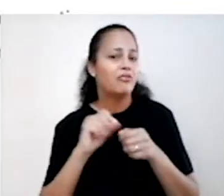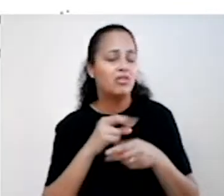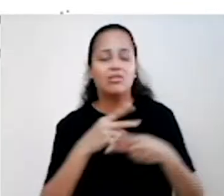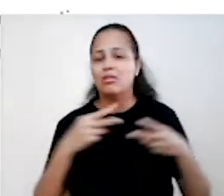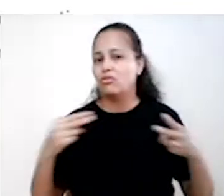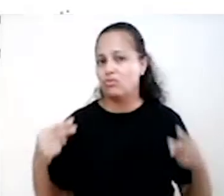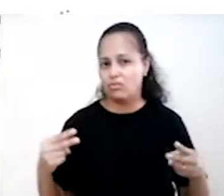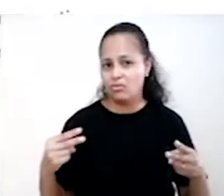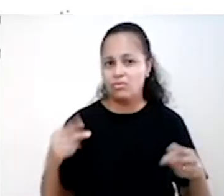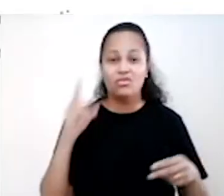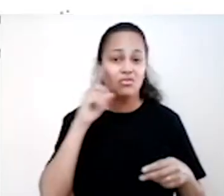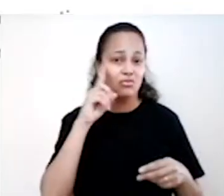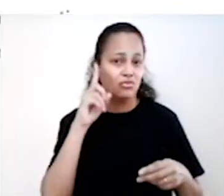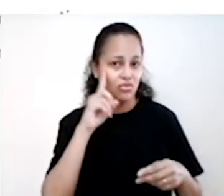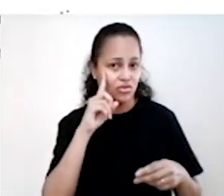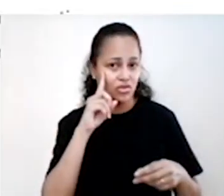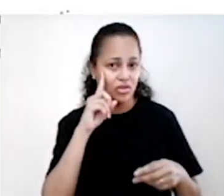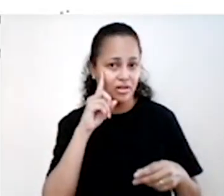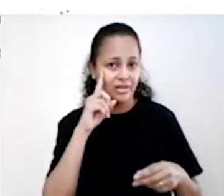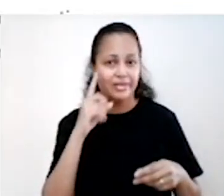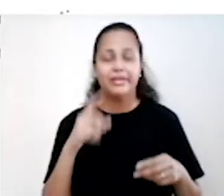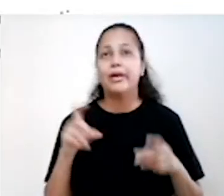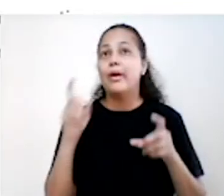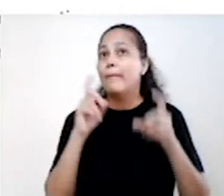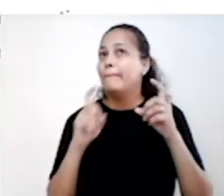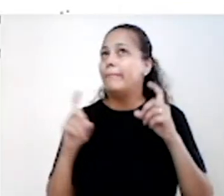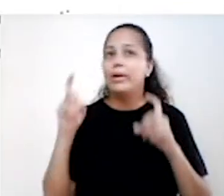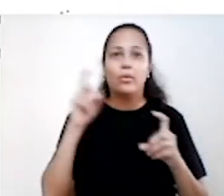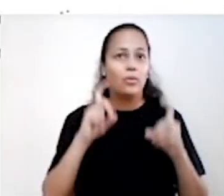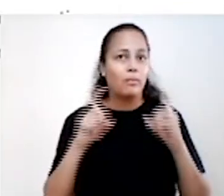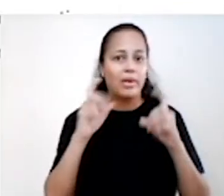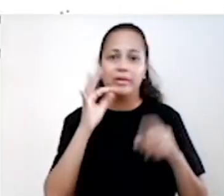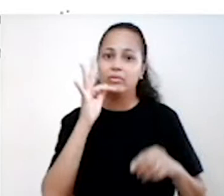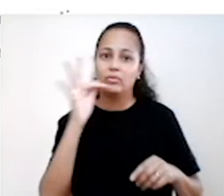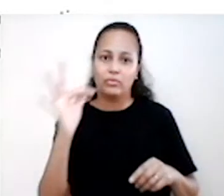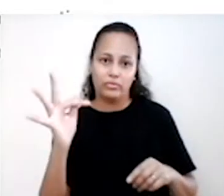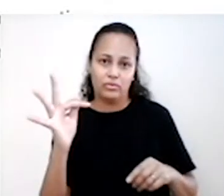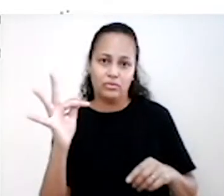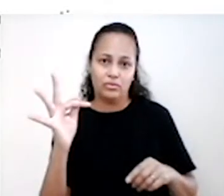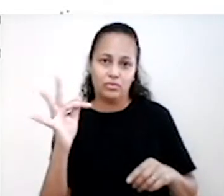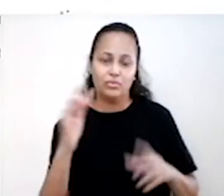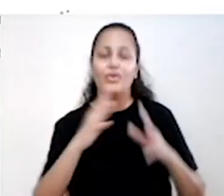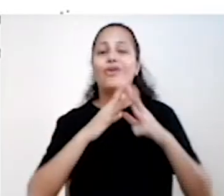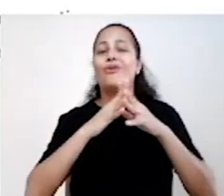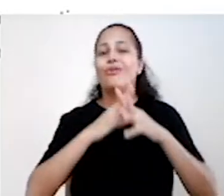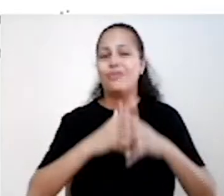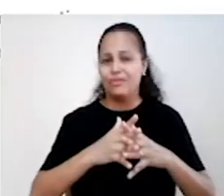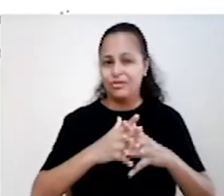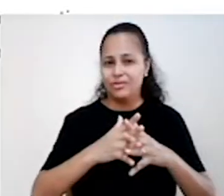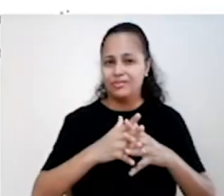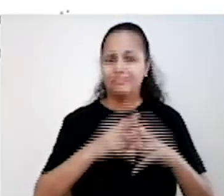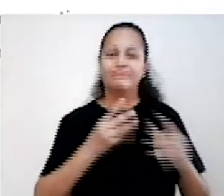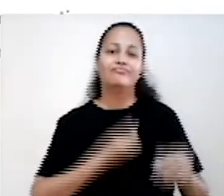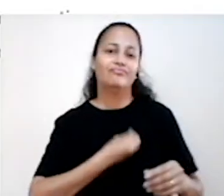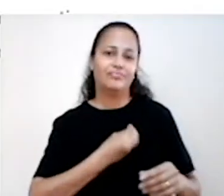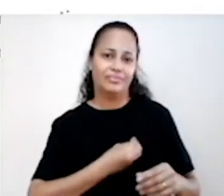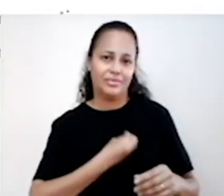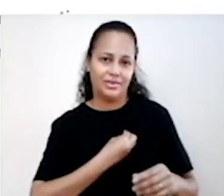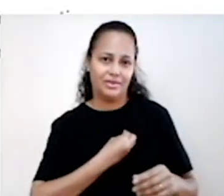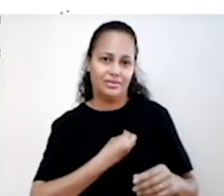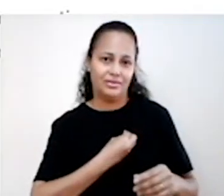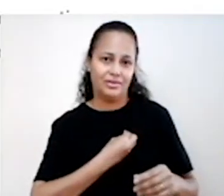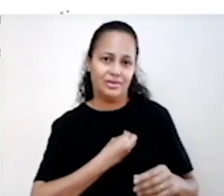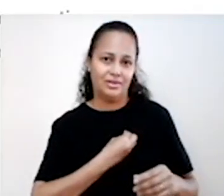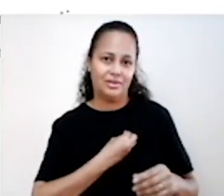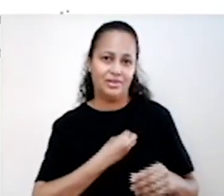diárias, pensar muito no passado ou preocupar-se em excesso com o futuro, conflitos no contexto de vida, como relações